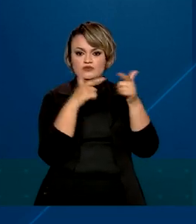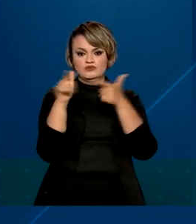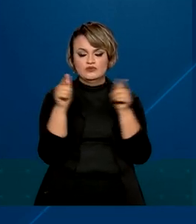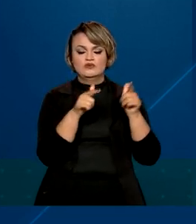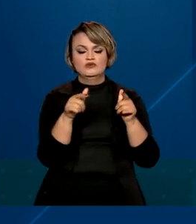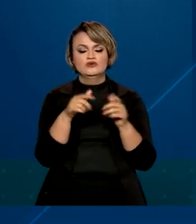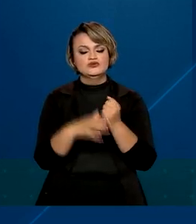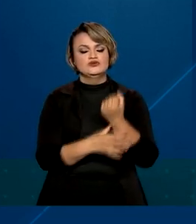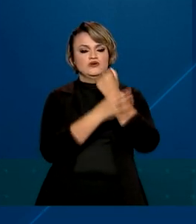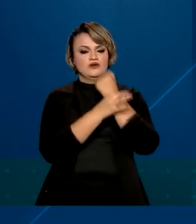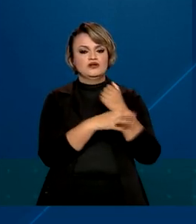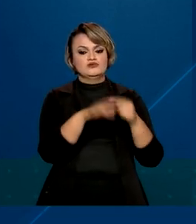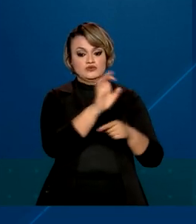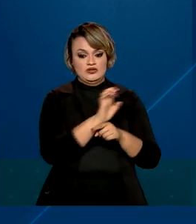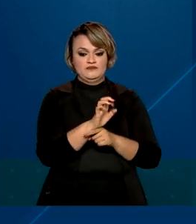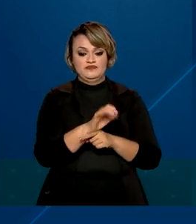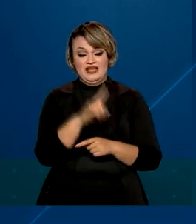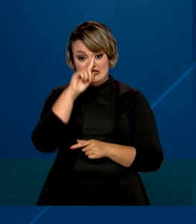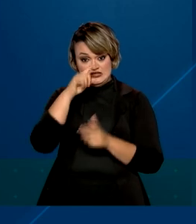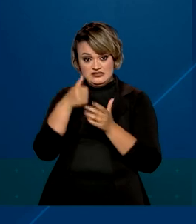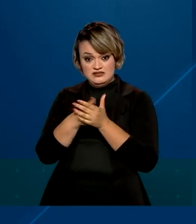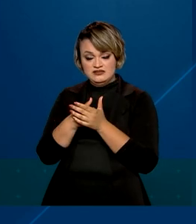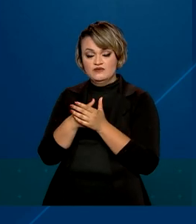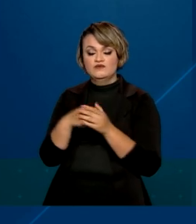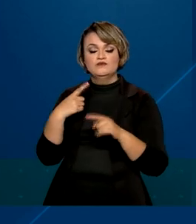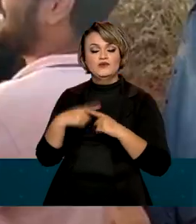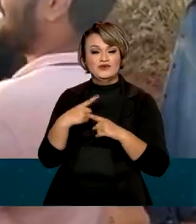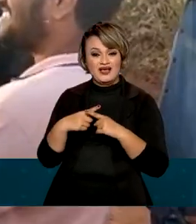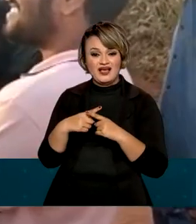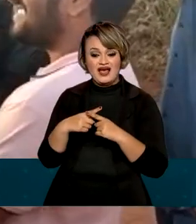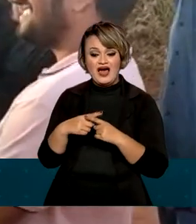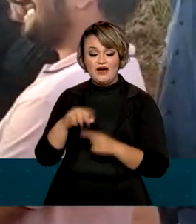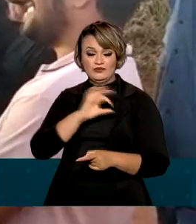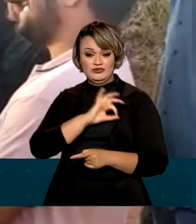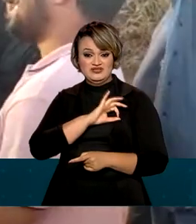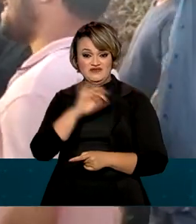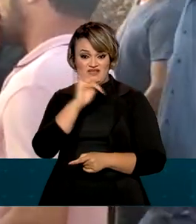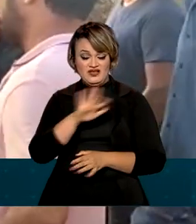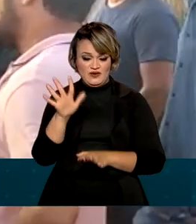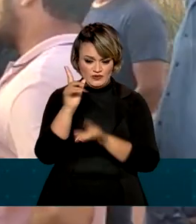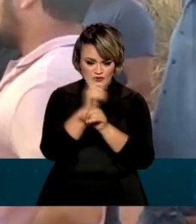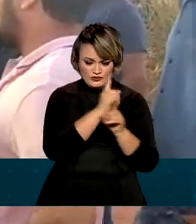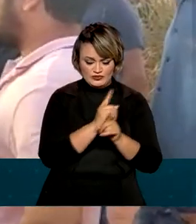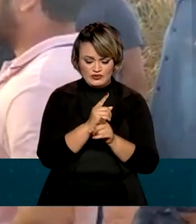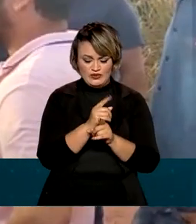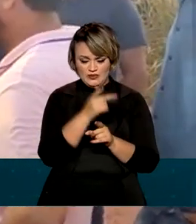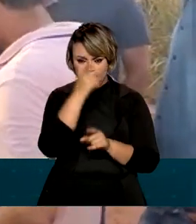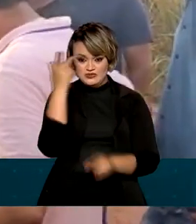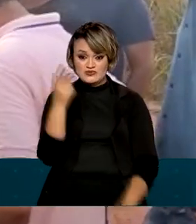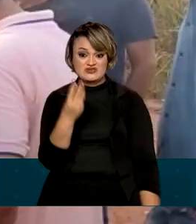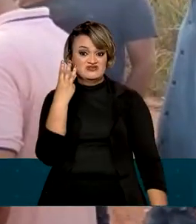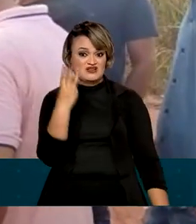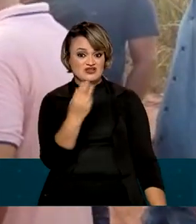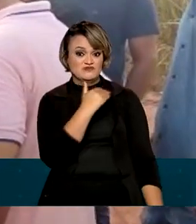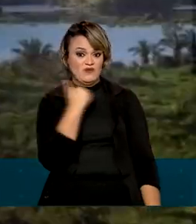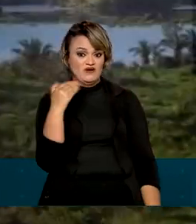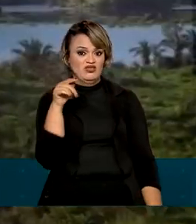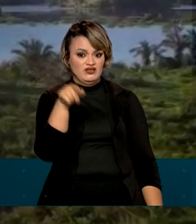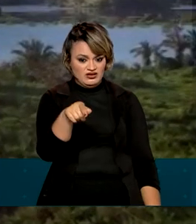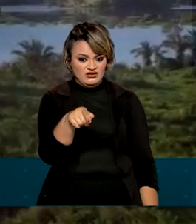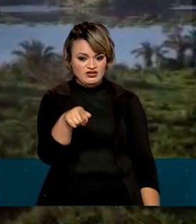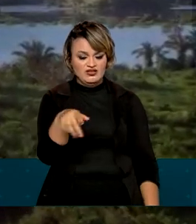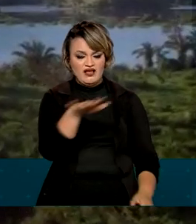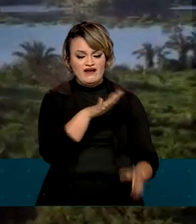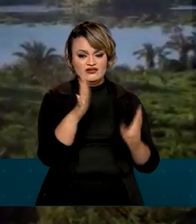de segurança estaduais. A decisão foi tomada depois que a Polícia Federal encontrou, no fim de semana, os corpos de três homens nessa Reserva